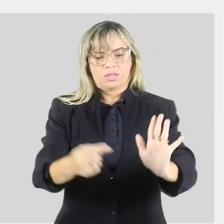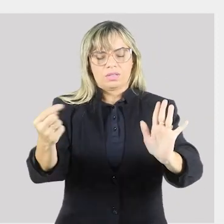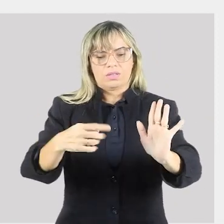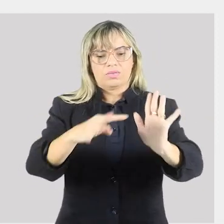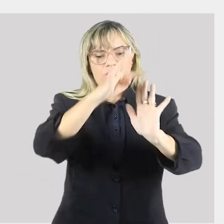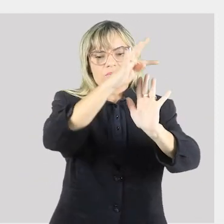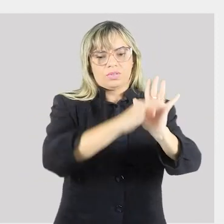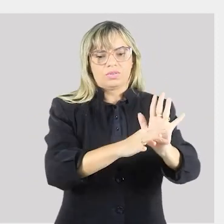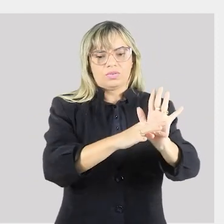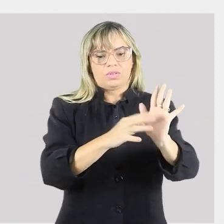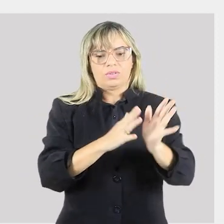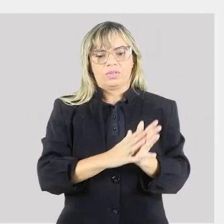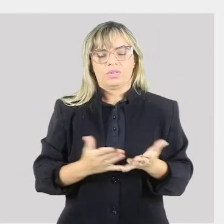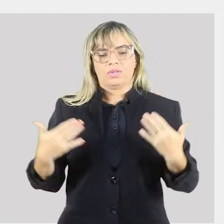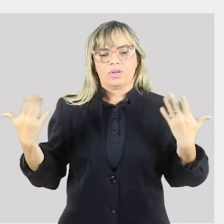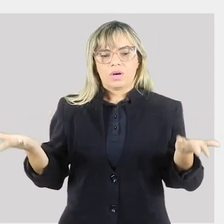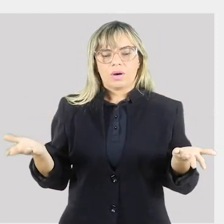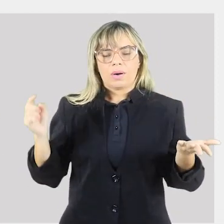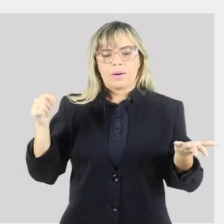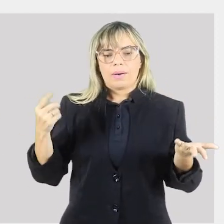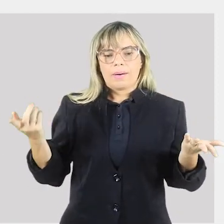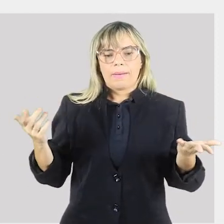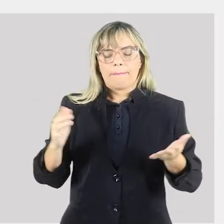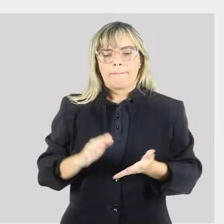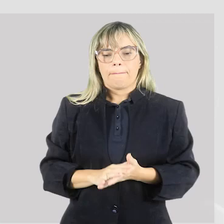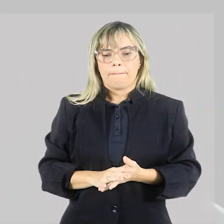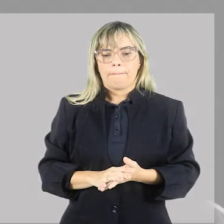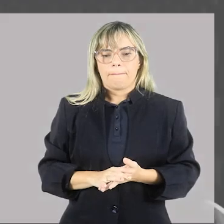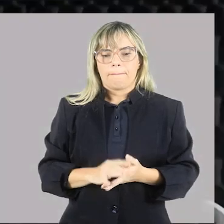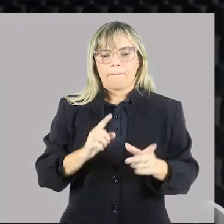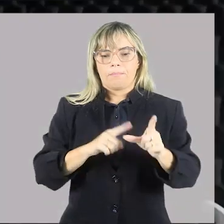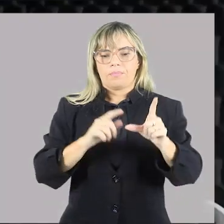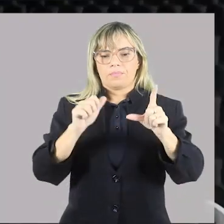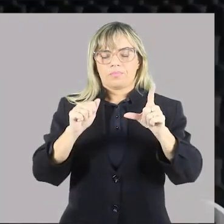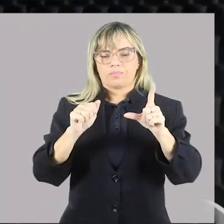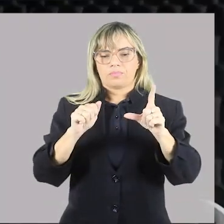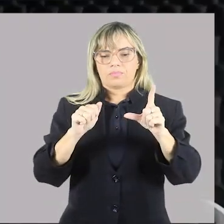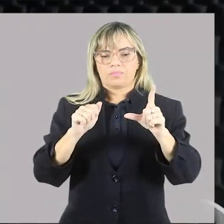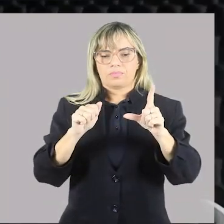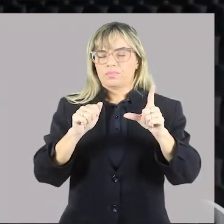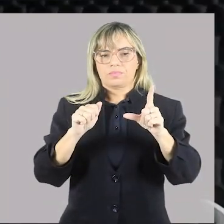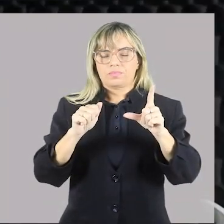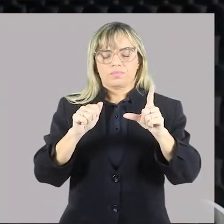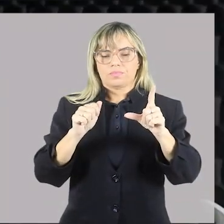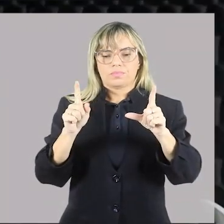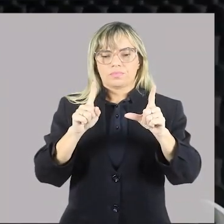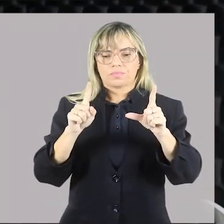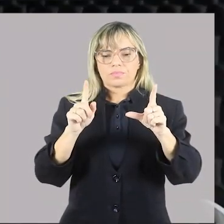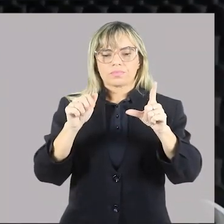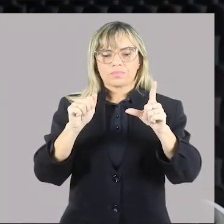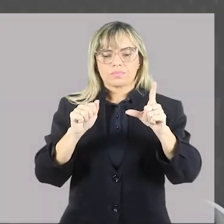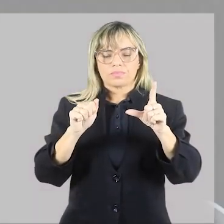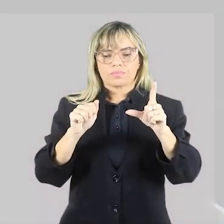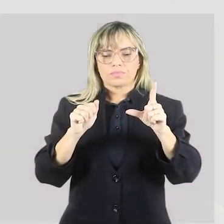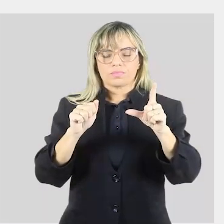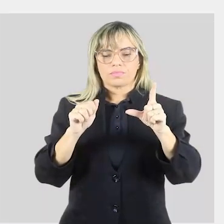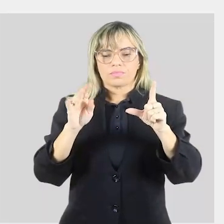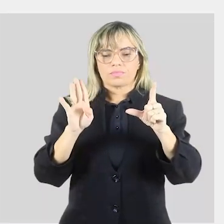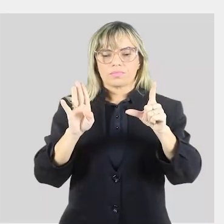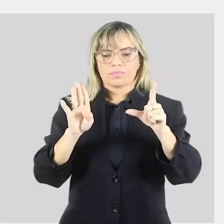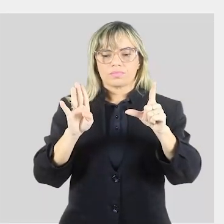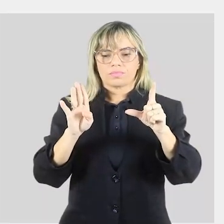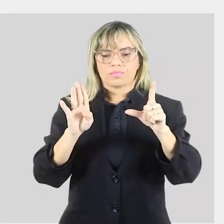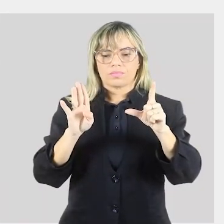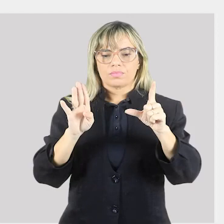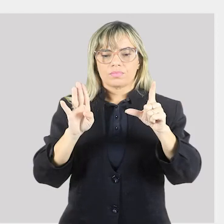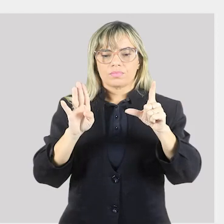apresentada no texto é proteção da economia? Não. Protecionismo? Não. Valorização